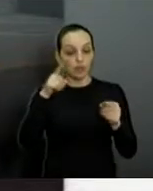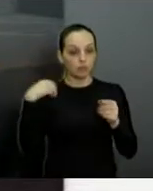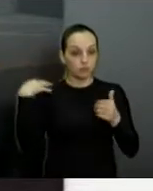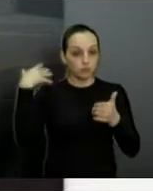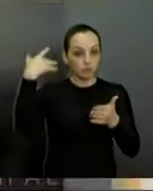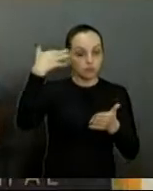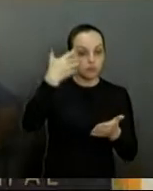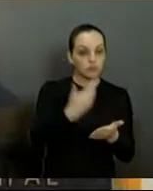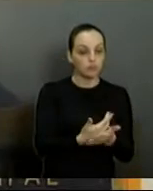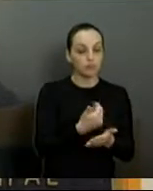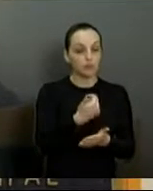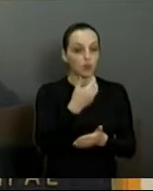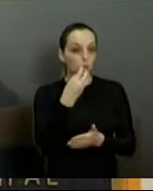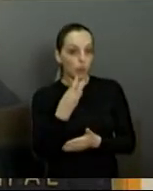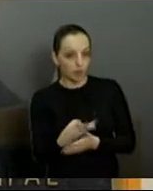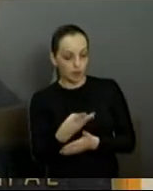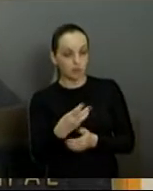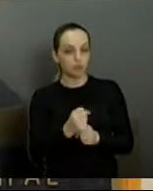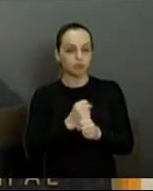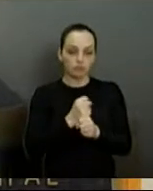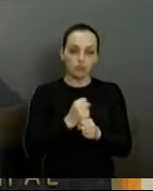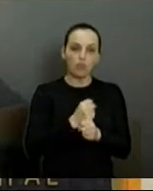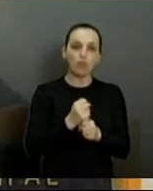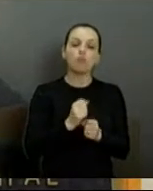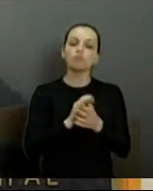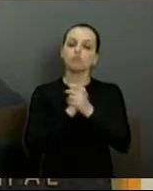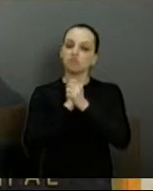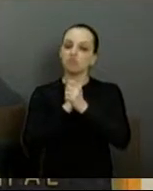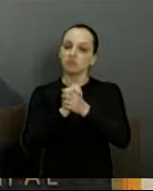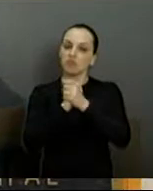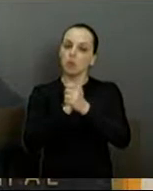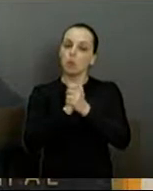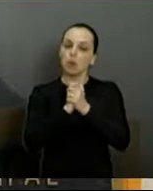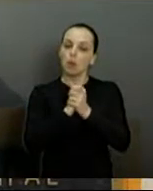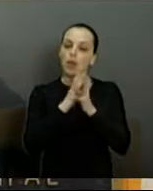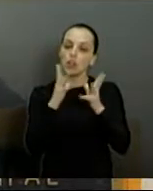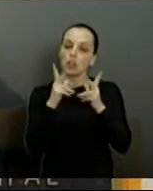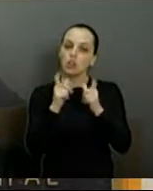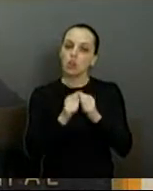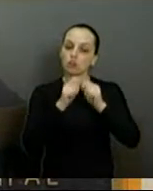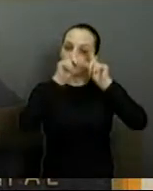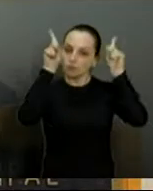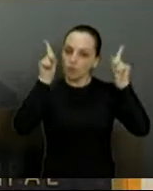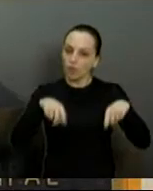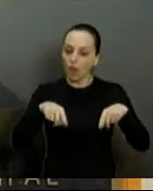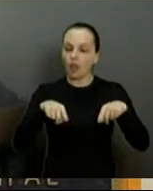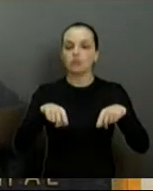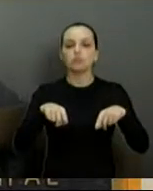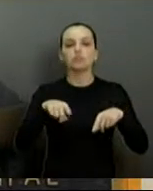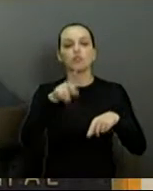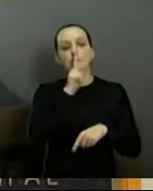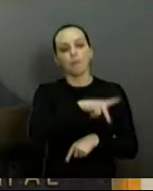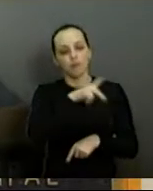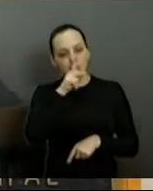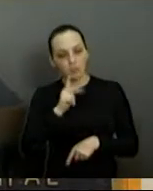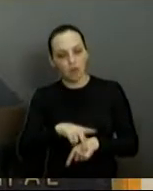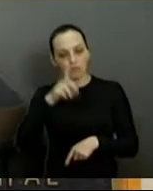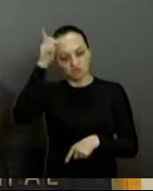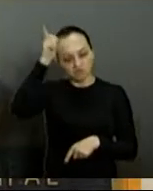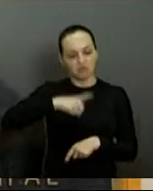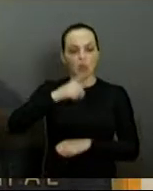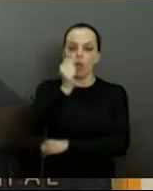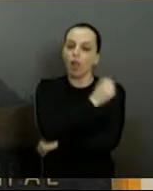cumprimentar os proprietários, os diretores, professores, funcionários, alunos,